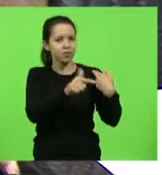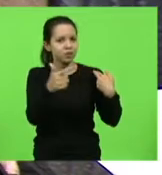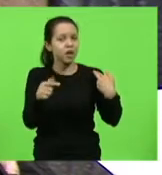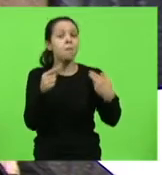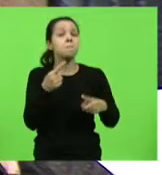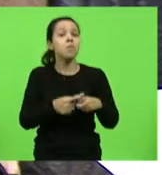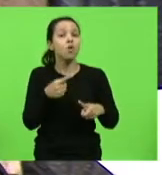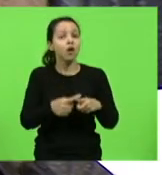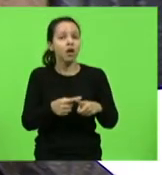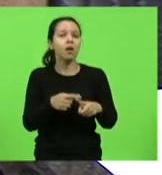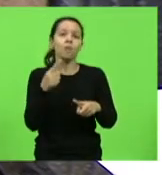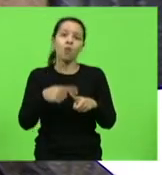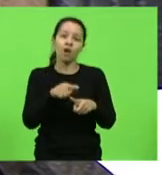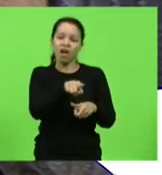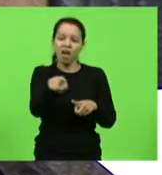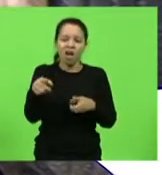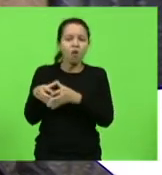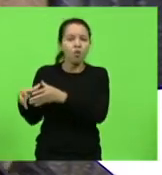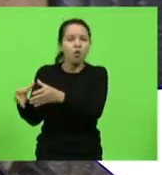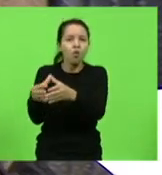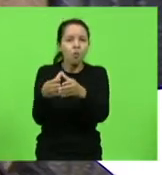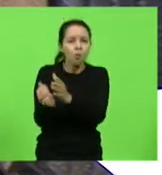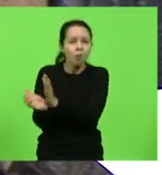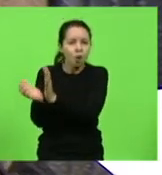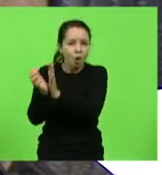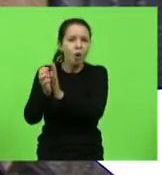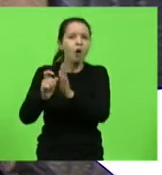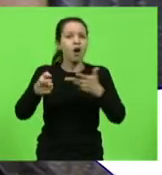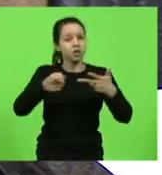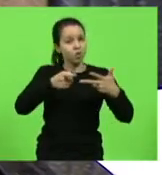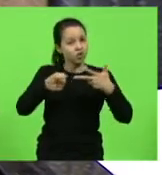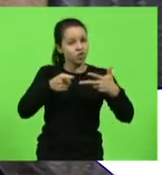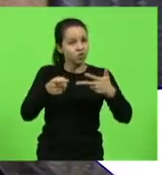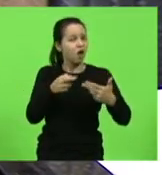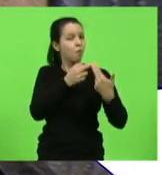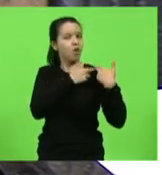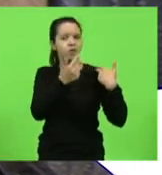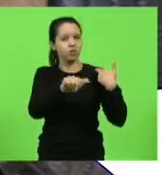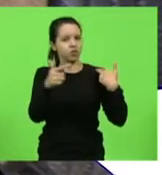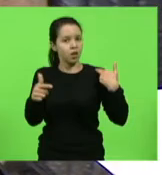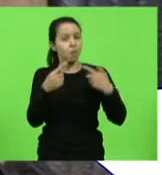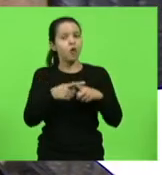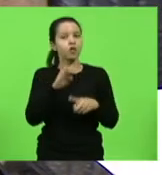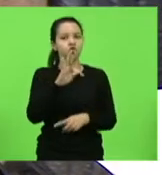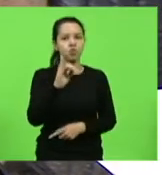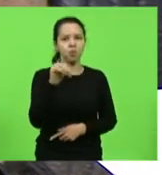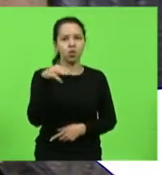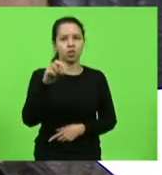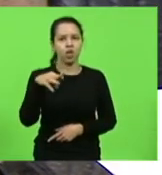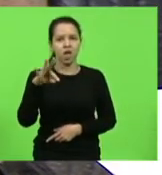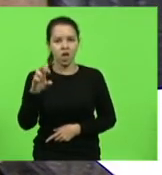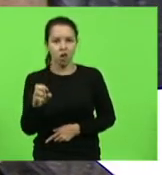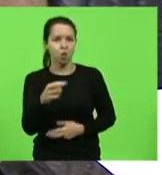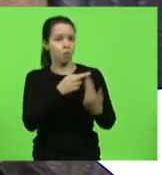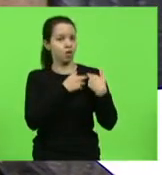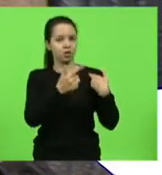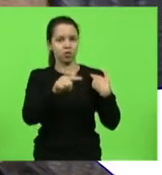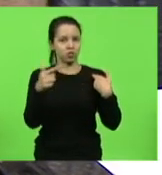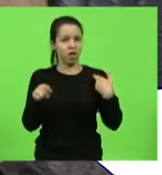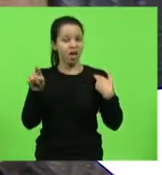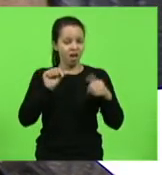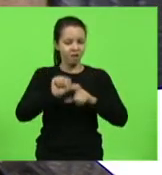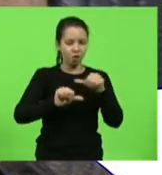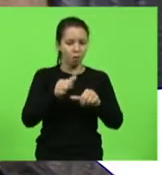os burocratas do Executivo são irresponsáveis? Por que o timoneiro é irresponsável? E não faz reforma da